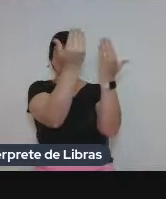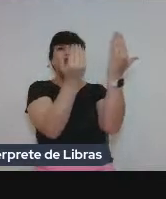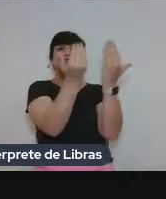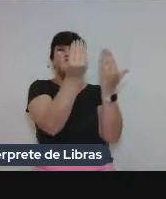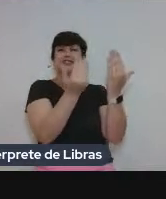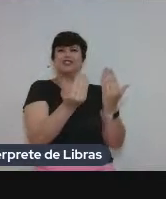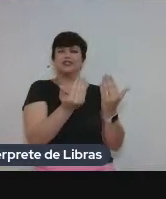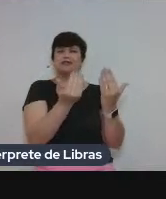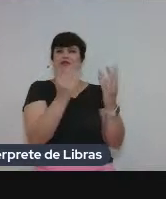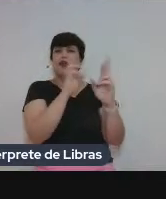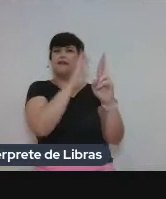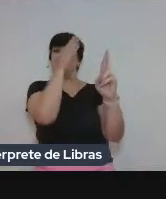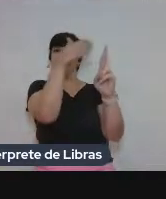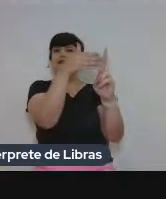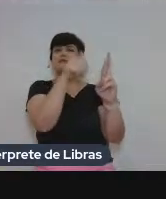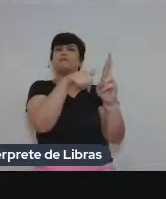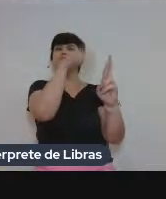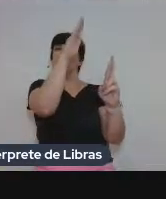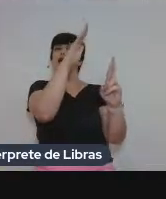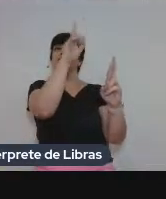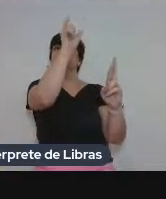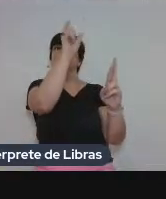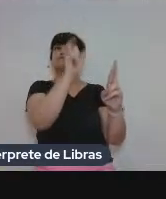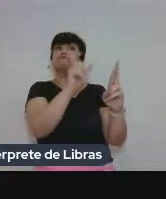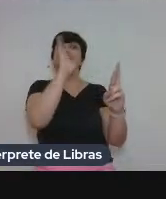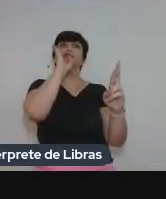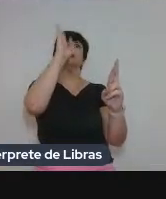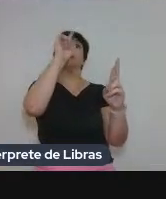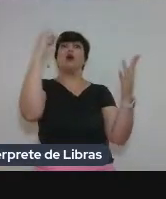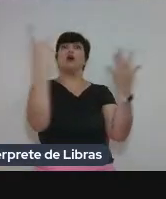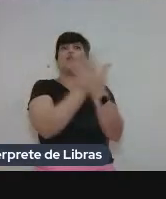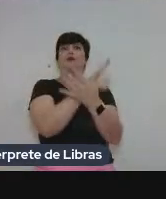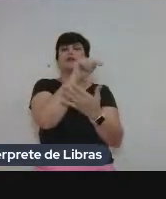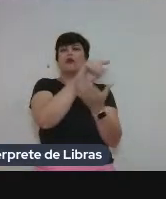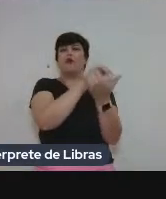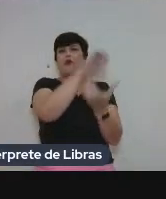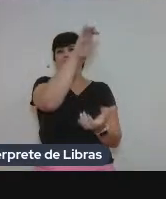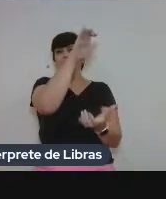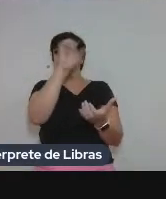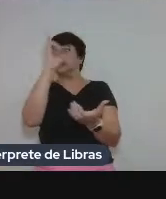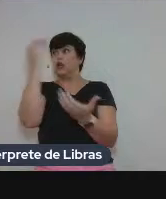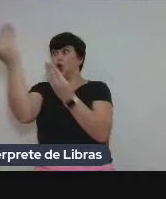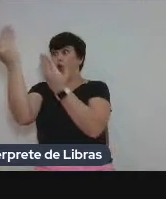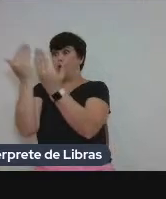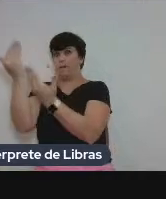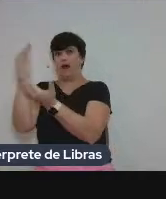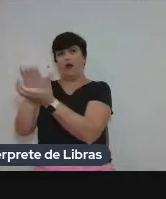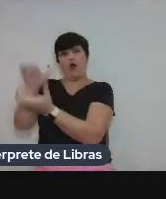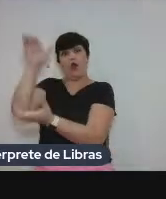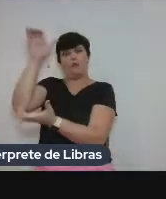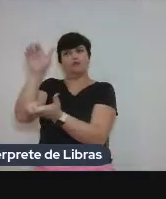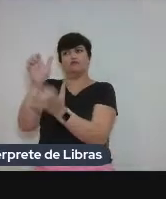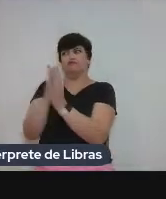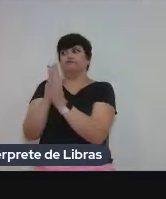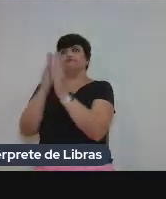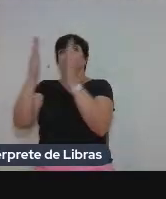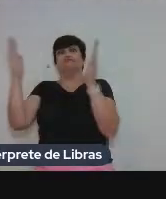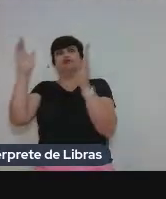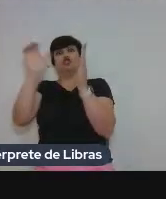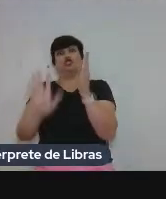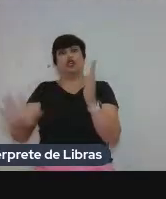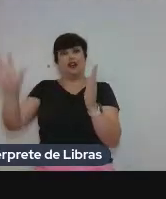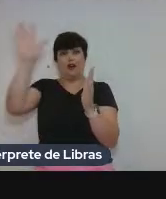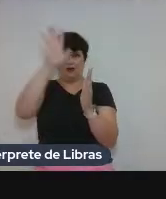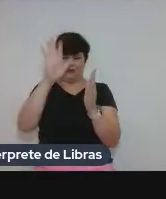de referência. Então, quais são as palavras mais calientes, mais representativas desse corpo, que podem comparar a um corpo maior, um corpo de língua geral.